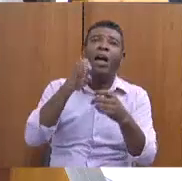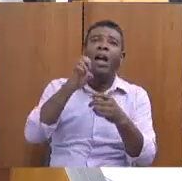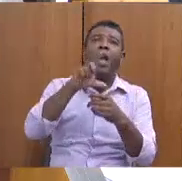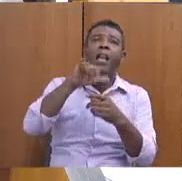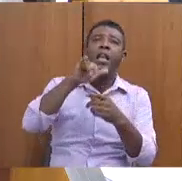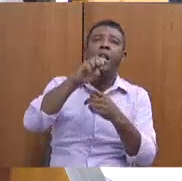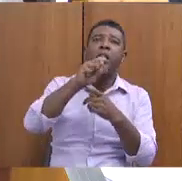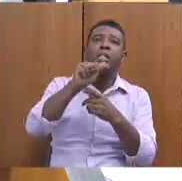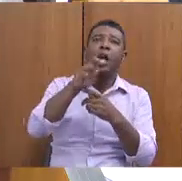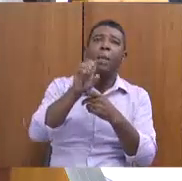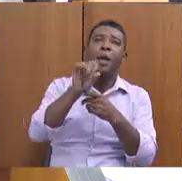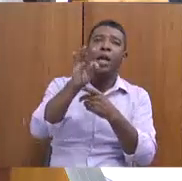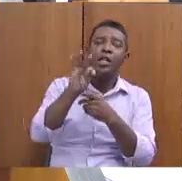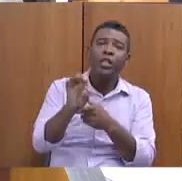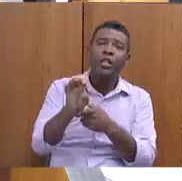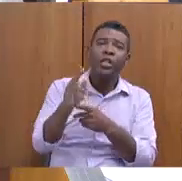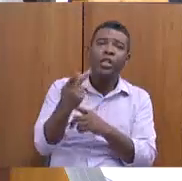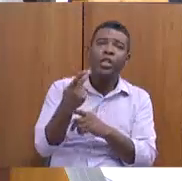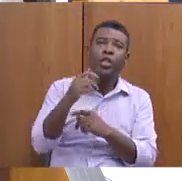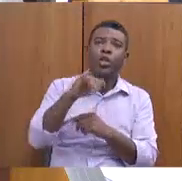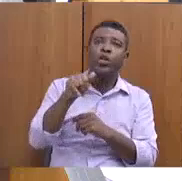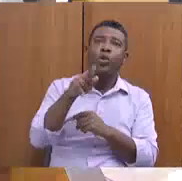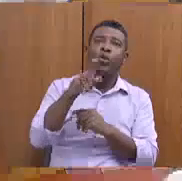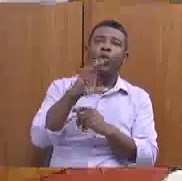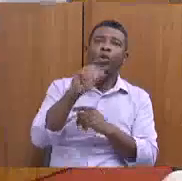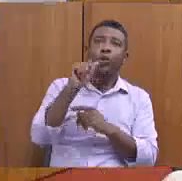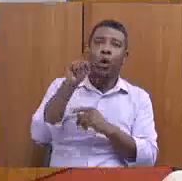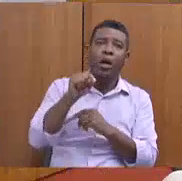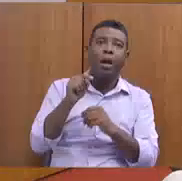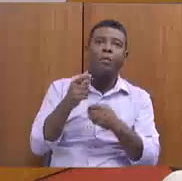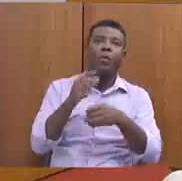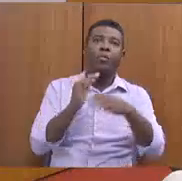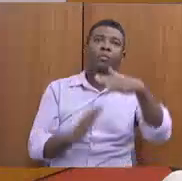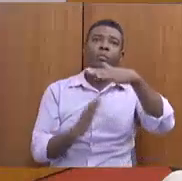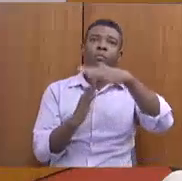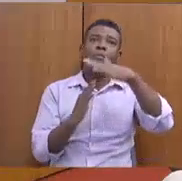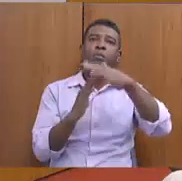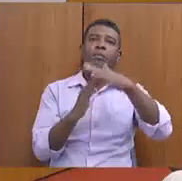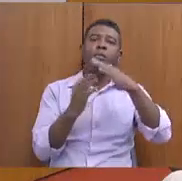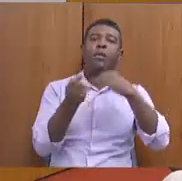vou suspender os trabalhos por alguns minutos. Secretária.